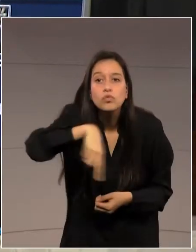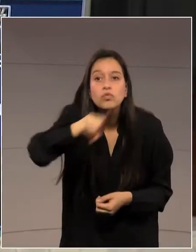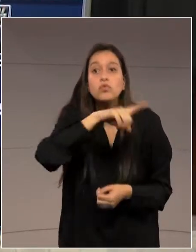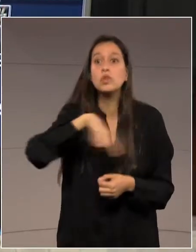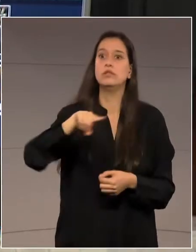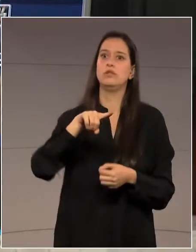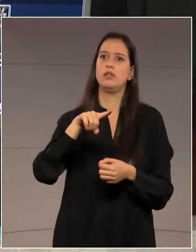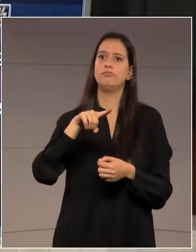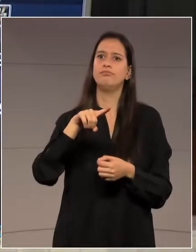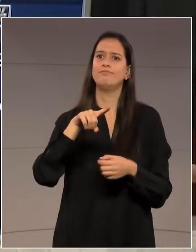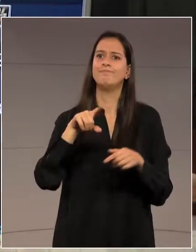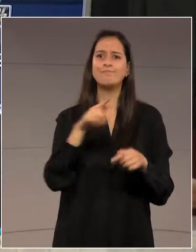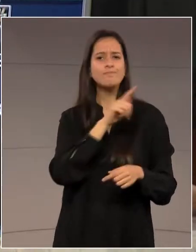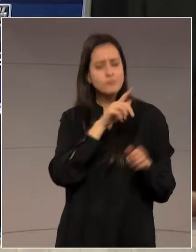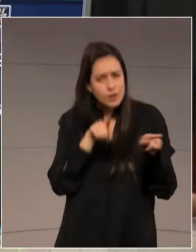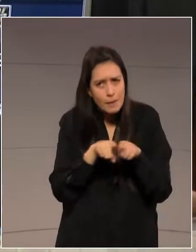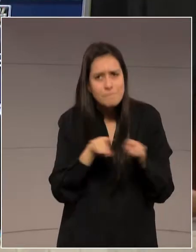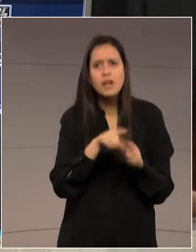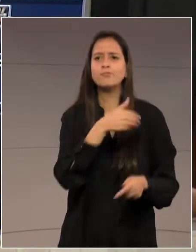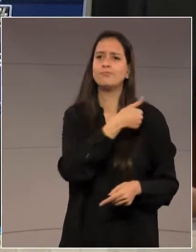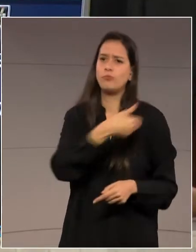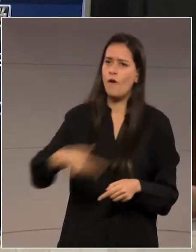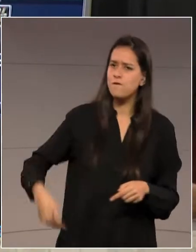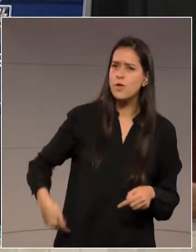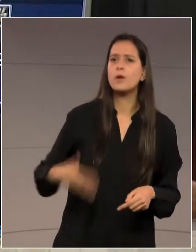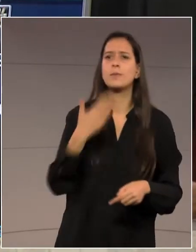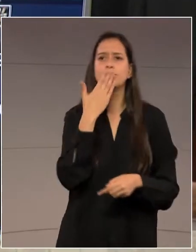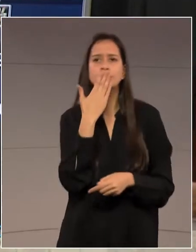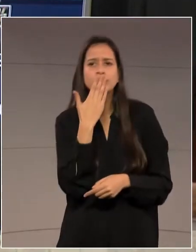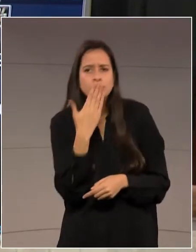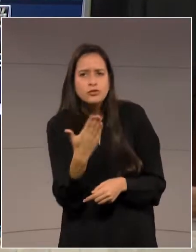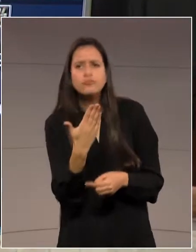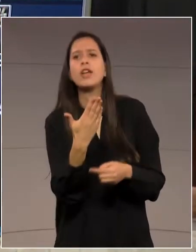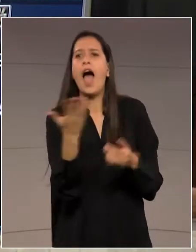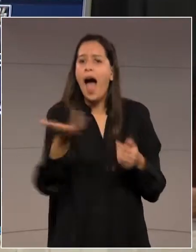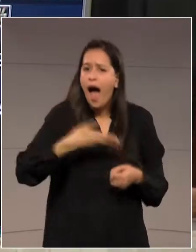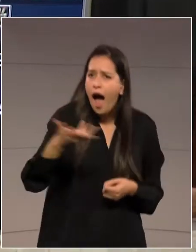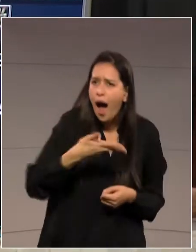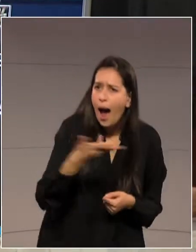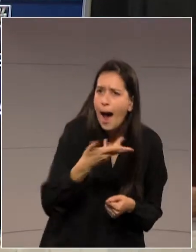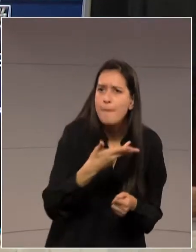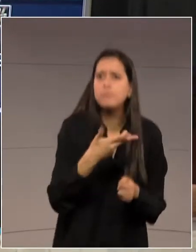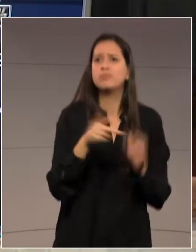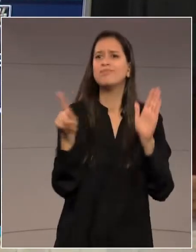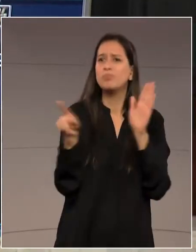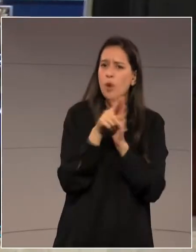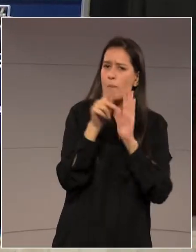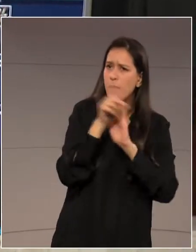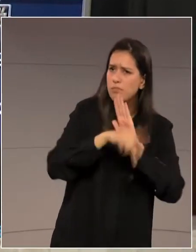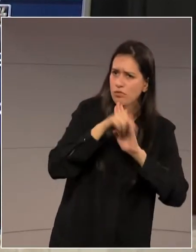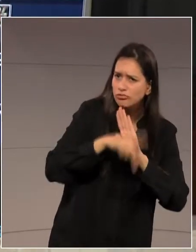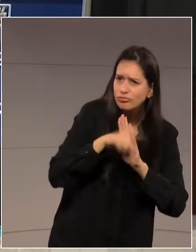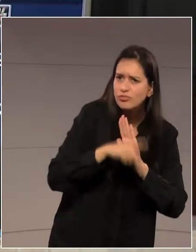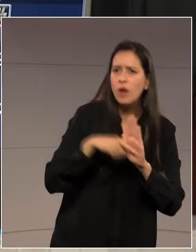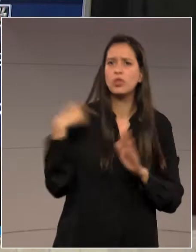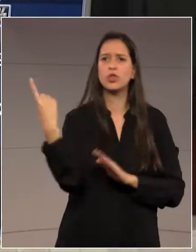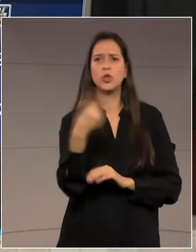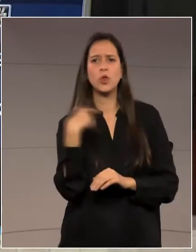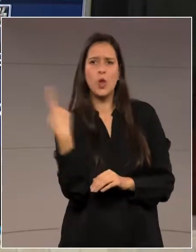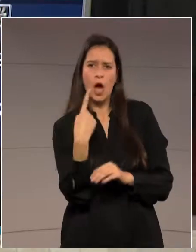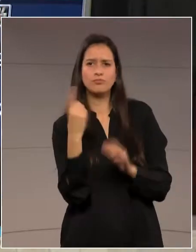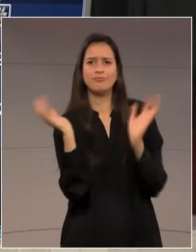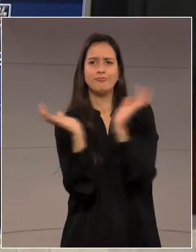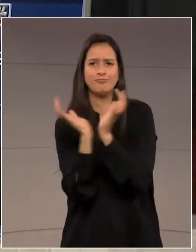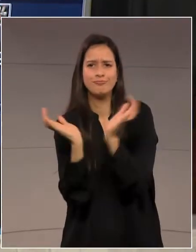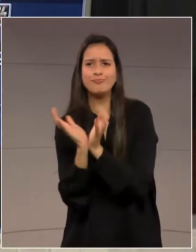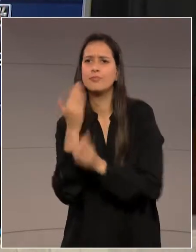governador Ratinho Júnior para que apresse o envio desse projeto importante reclamado pelos agentes